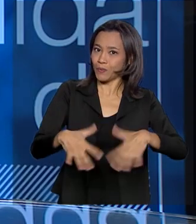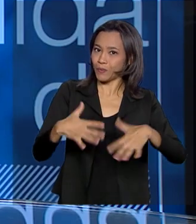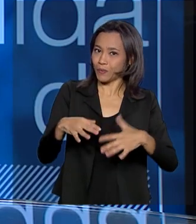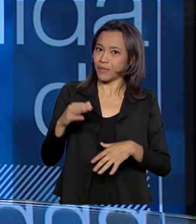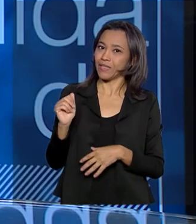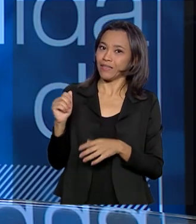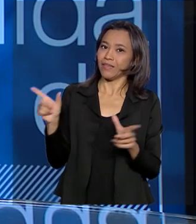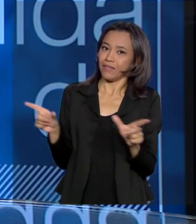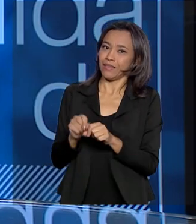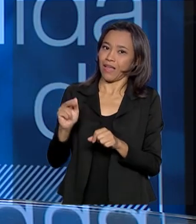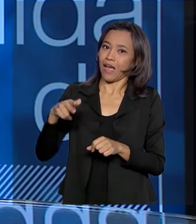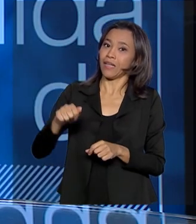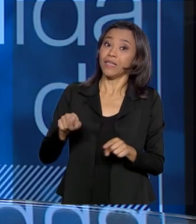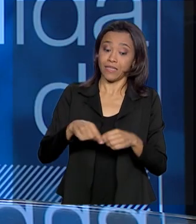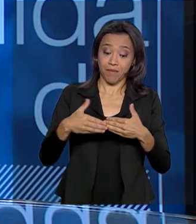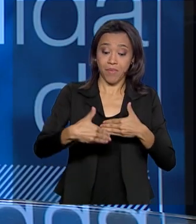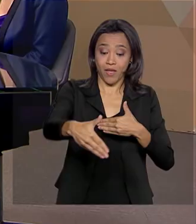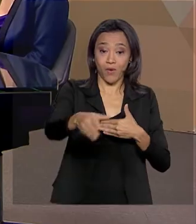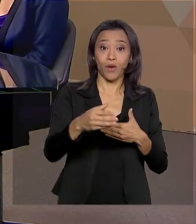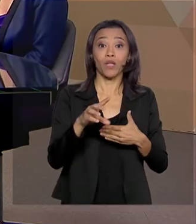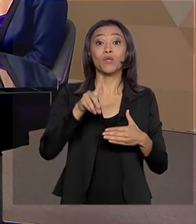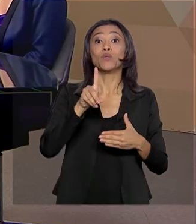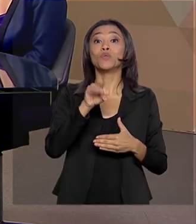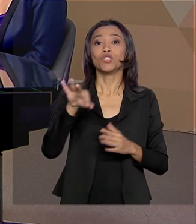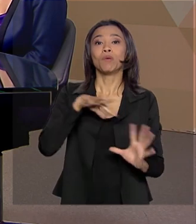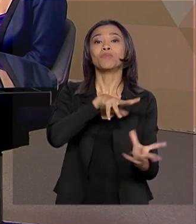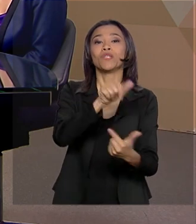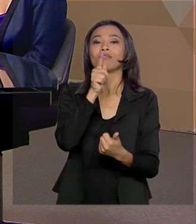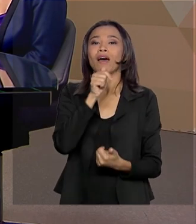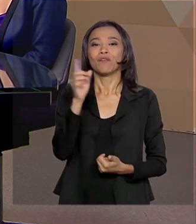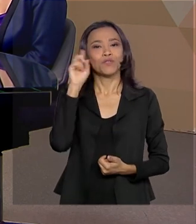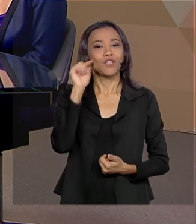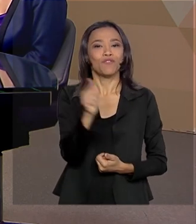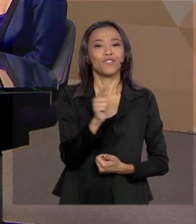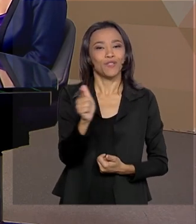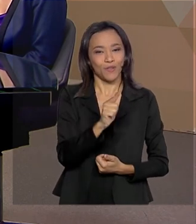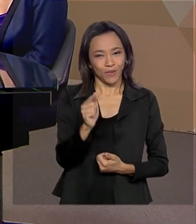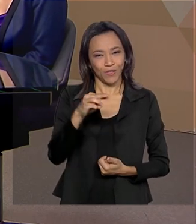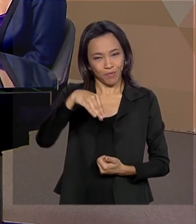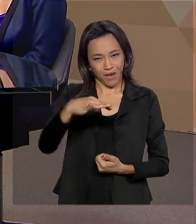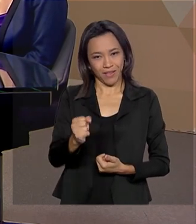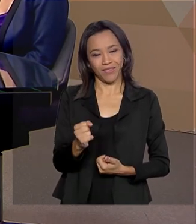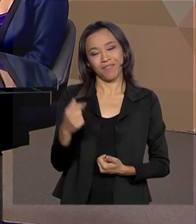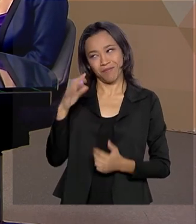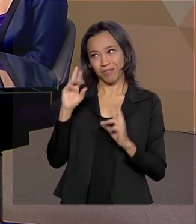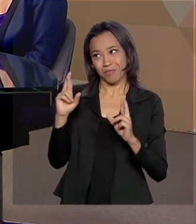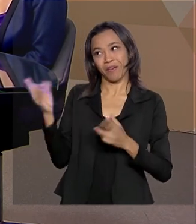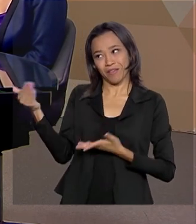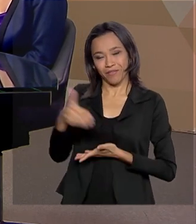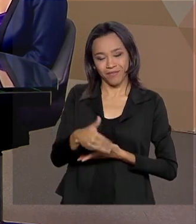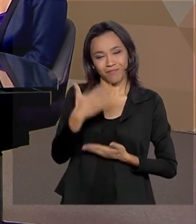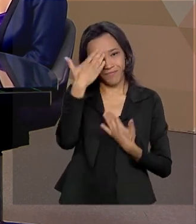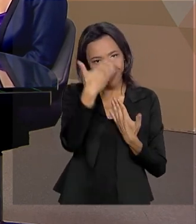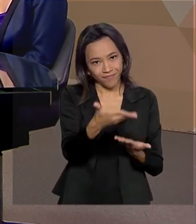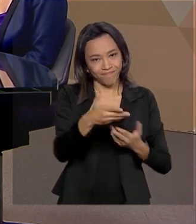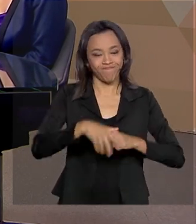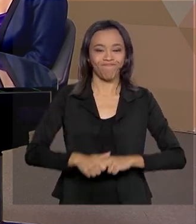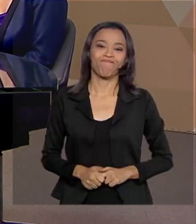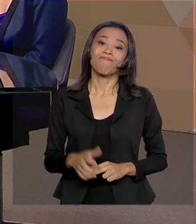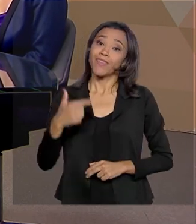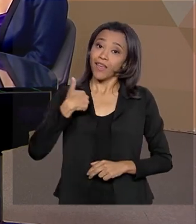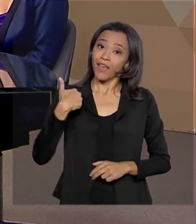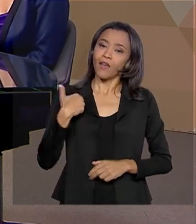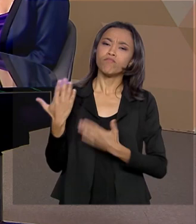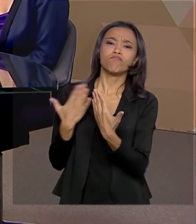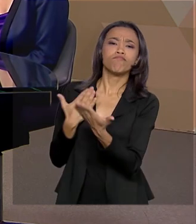comemoração do Dia Mundial da Água no dia 22 de março. Espero você numa próxima oportunidade aqui conosco. Obrigada. Eu conversei com